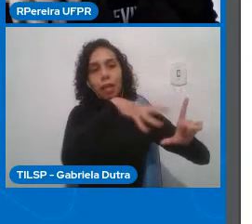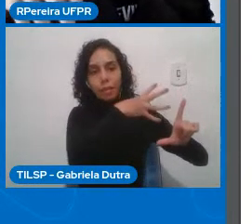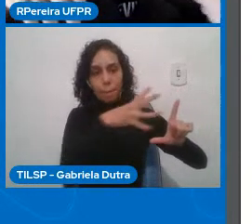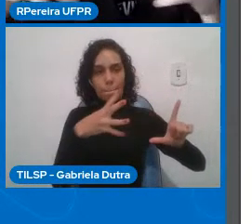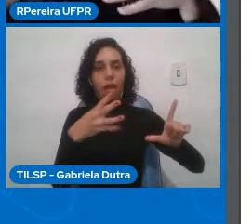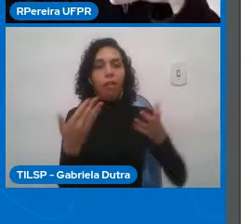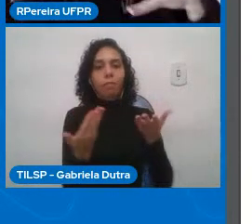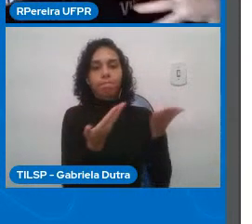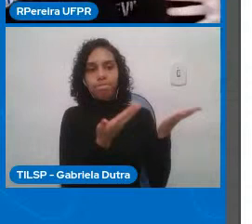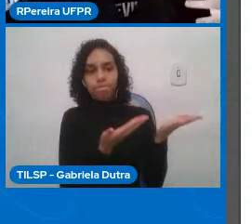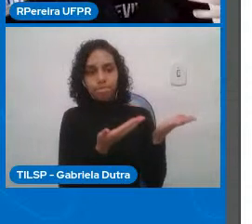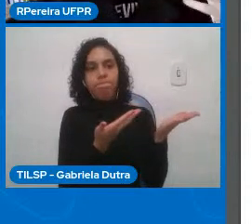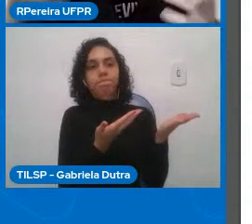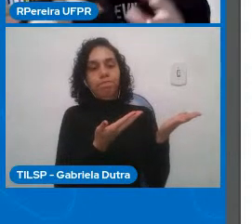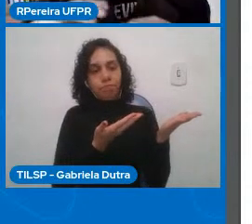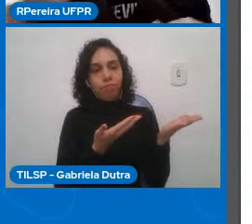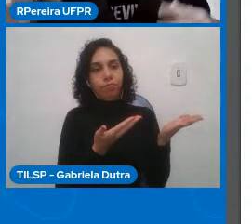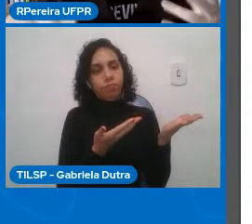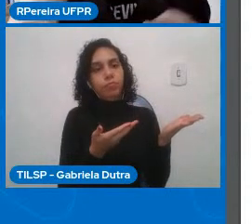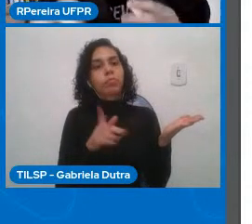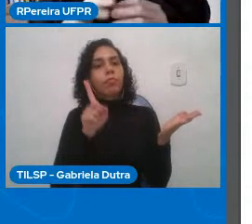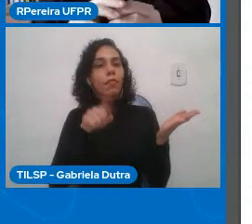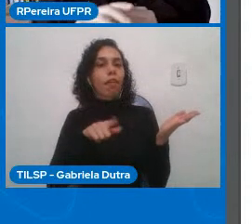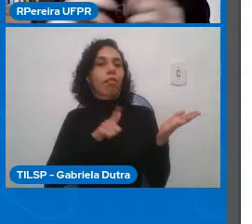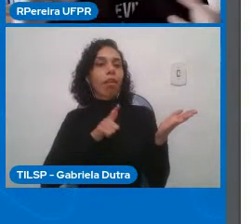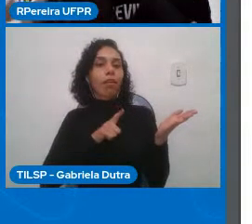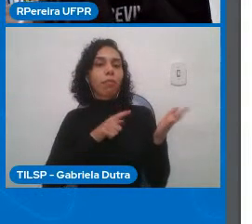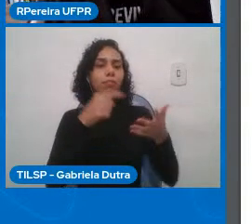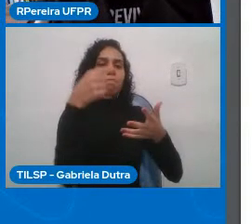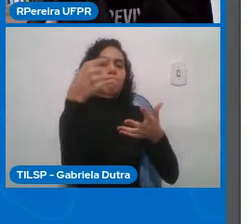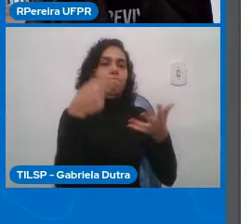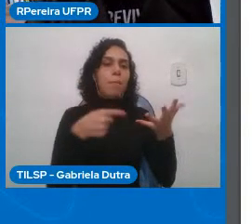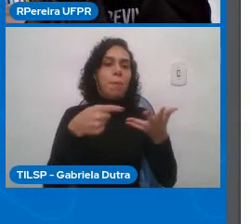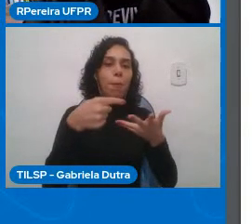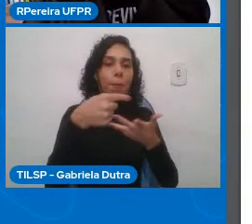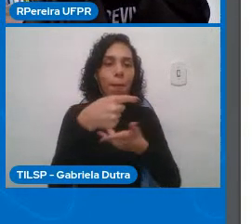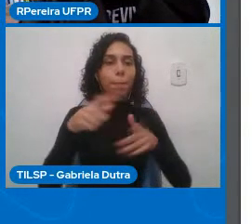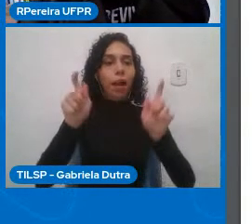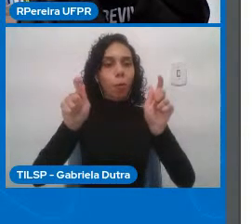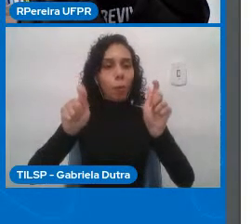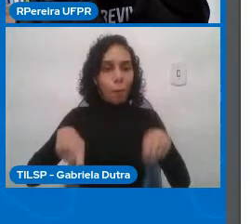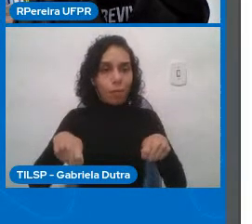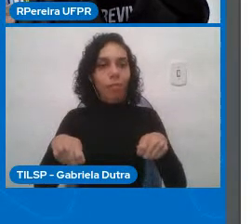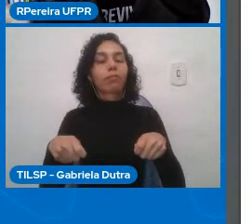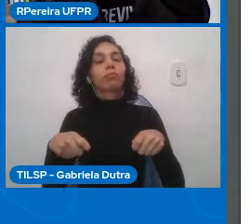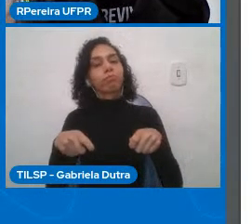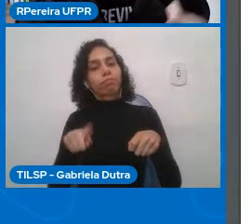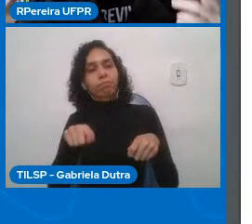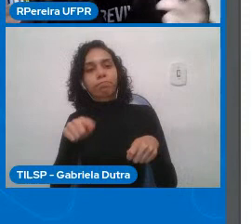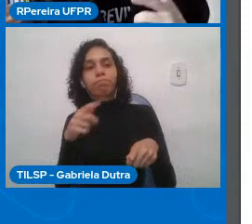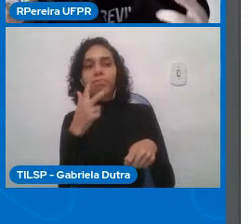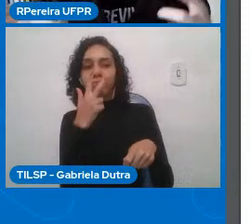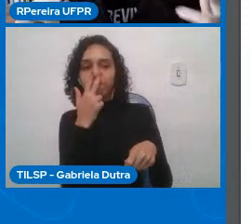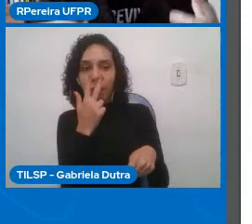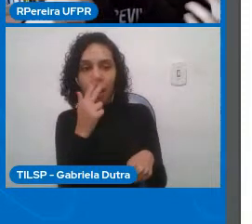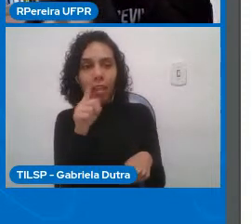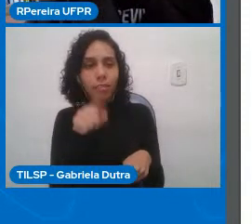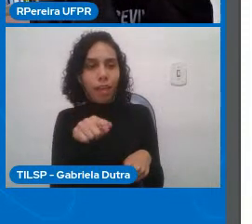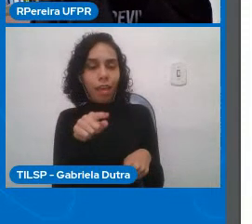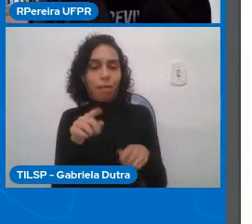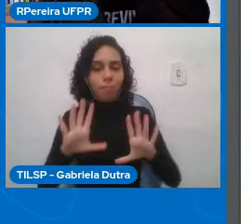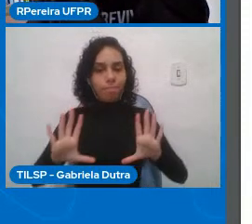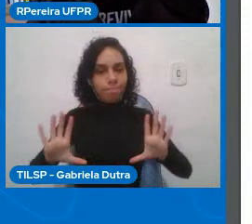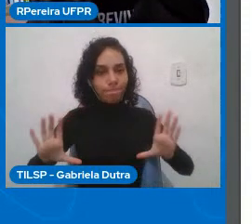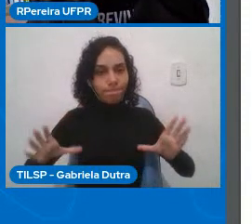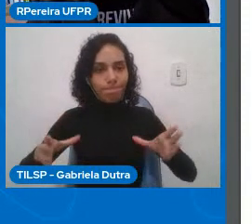competências que eles consideram como sendo um exemplo de um conjunto de áreas na verdade é que eles trazem de